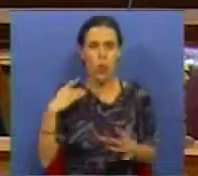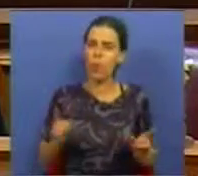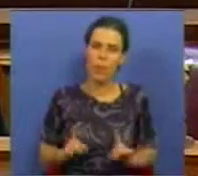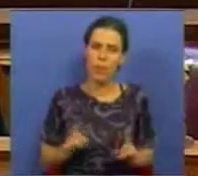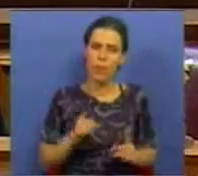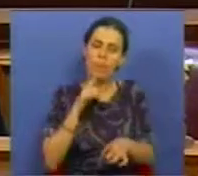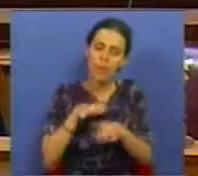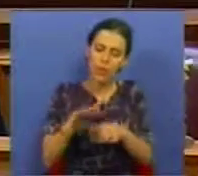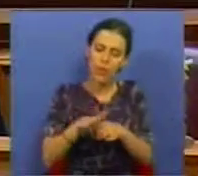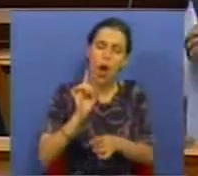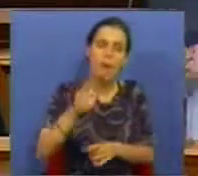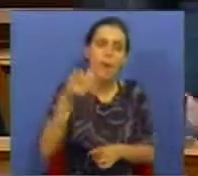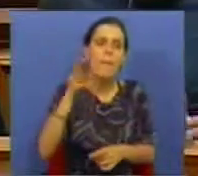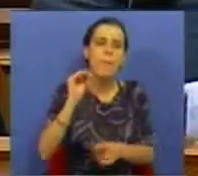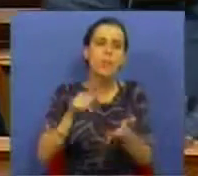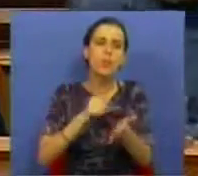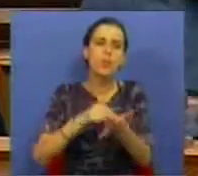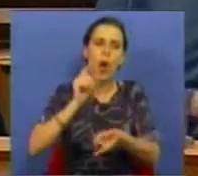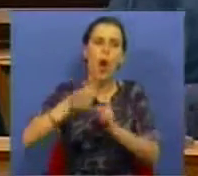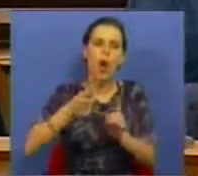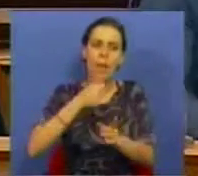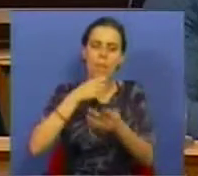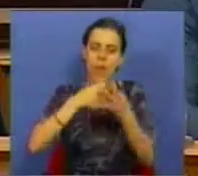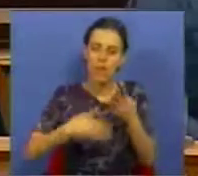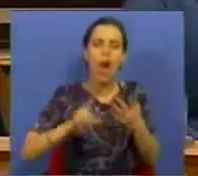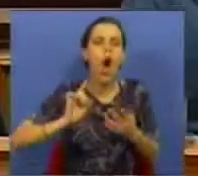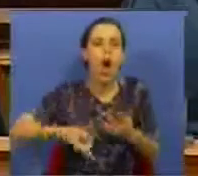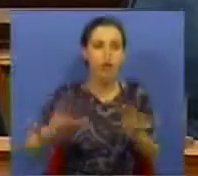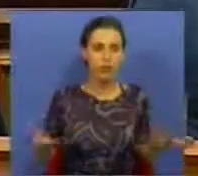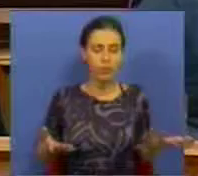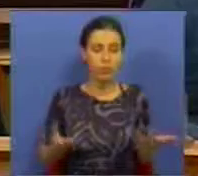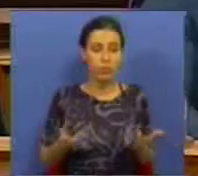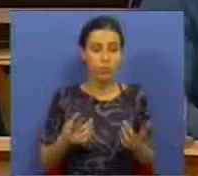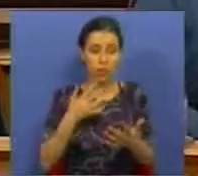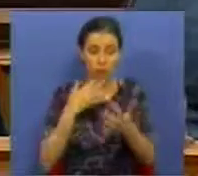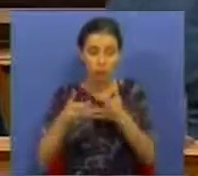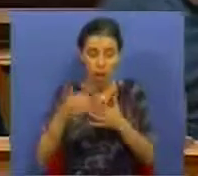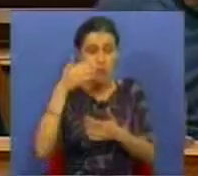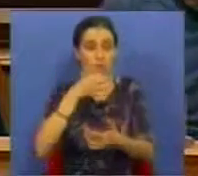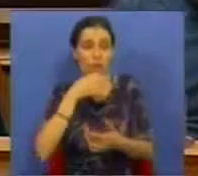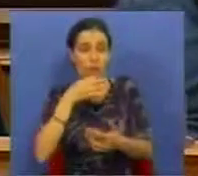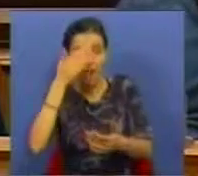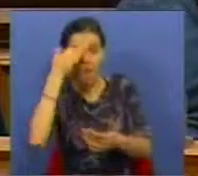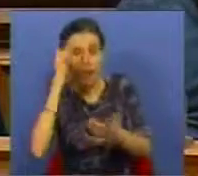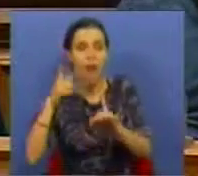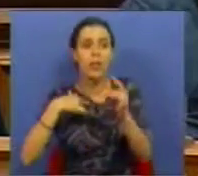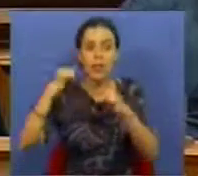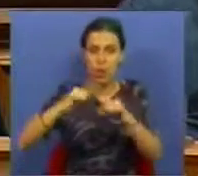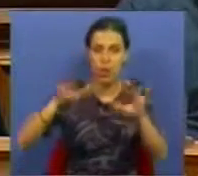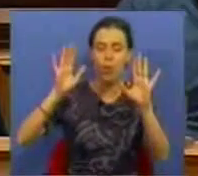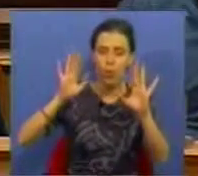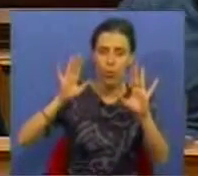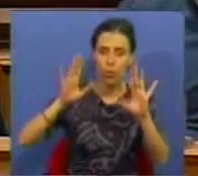que impacto é que o Partido Socialista espera que estas medidas têm. Se é de um ataque especulativo que estamos a falar, nós estamos de acordo que é,